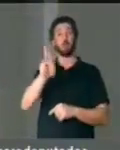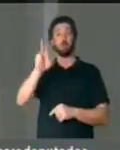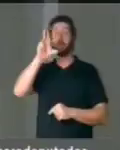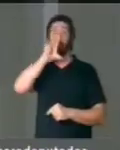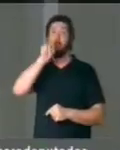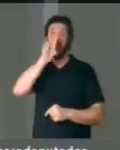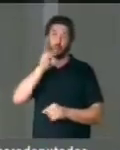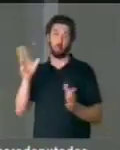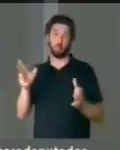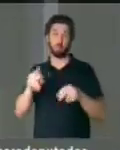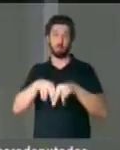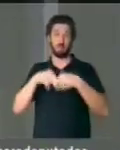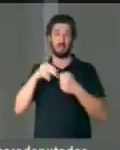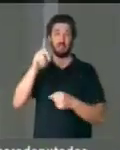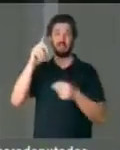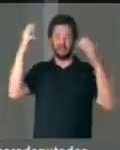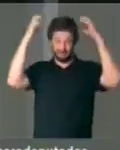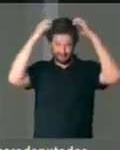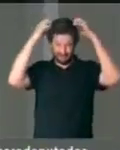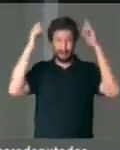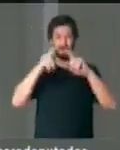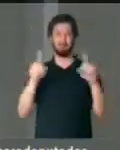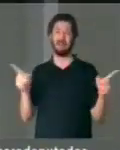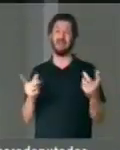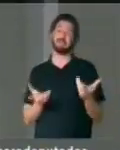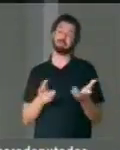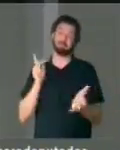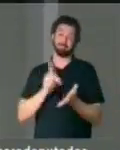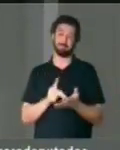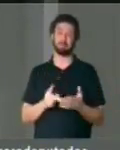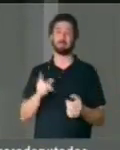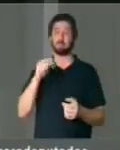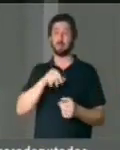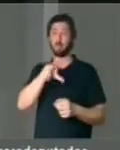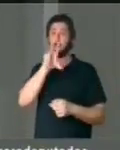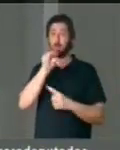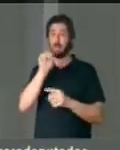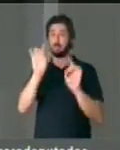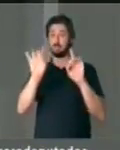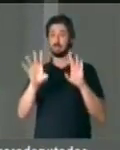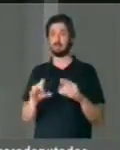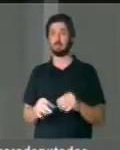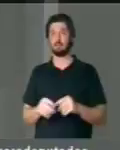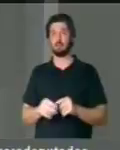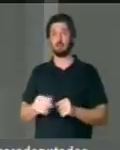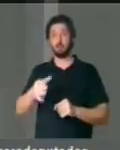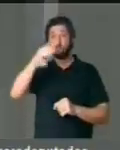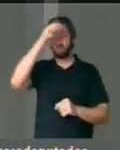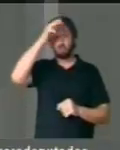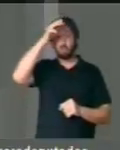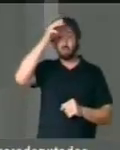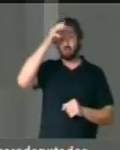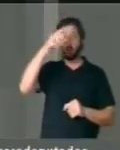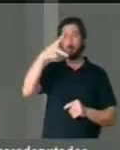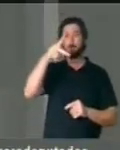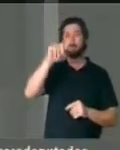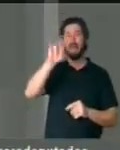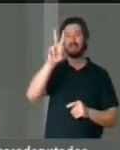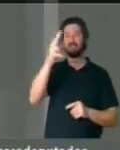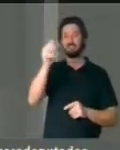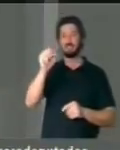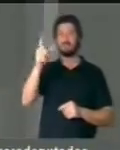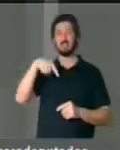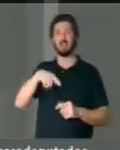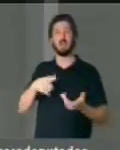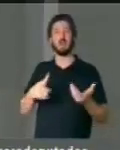imaginário de Walt Disney, mas é, na verdade, um pato especial, mais para tio Patinhas, um bilionário, um